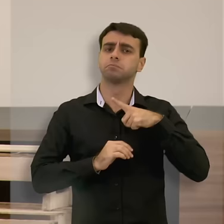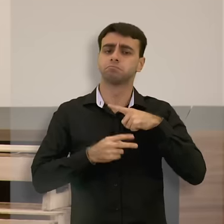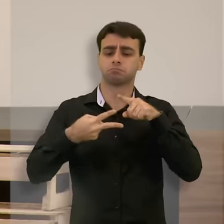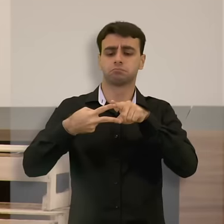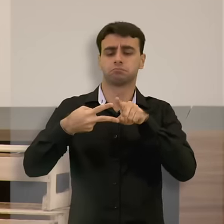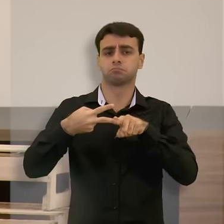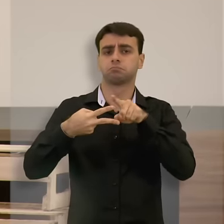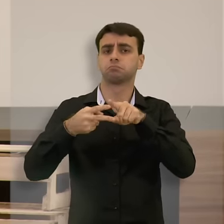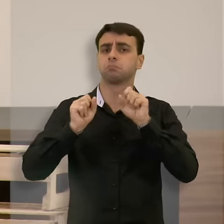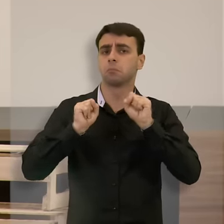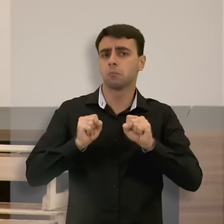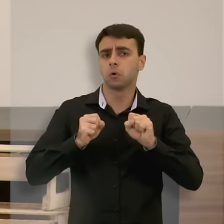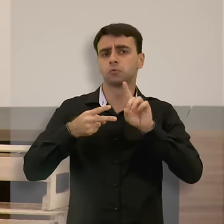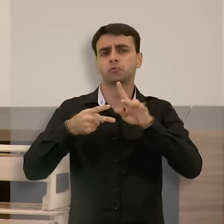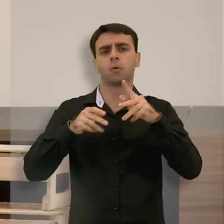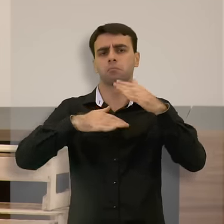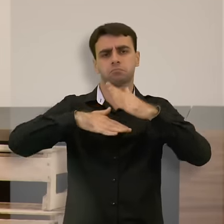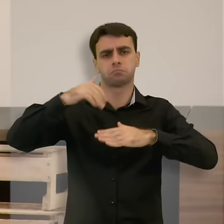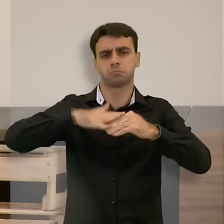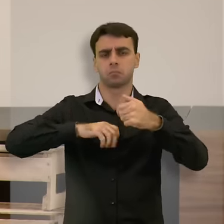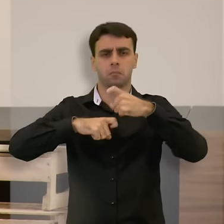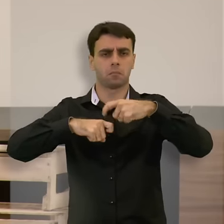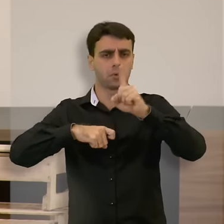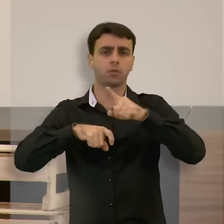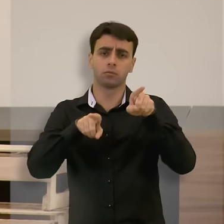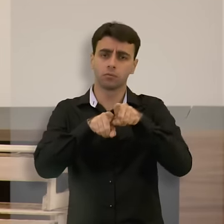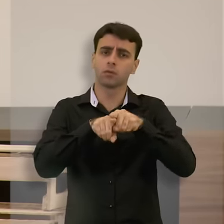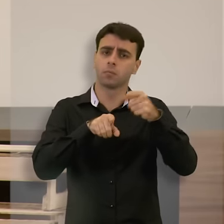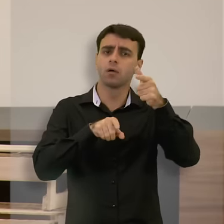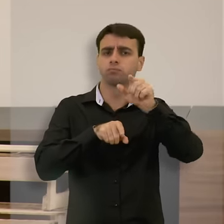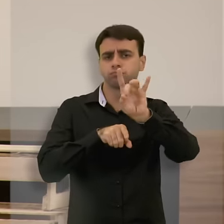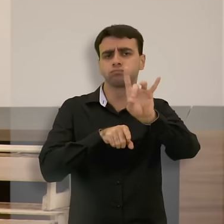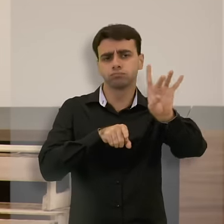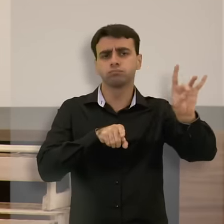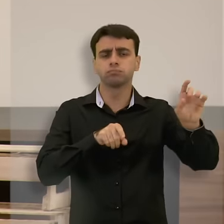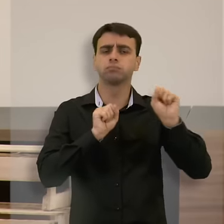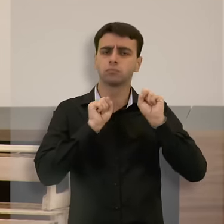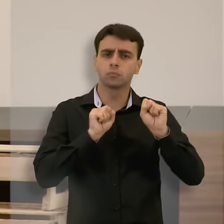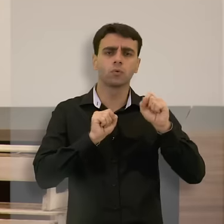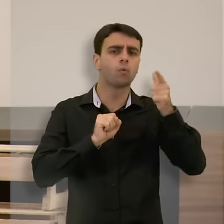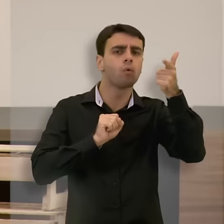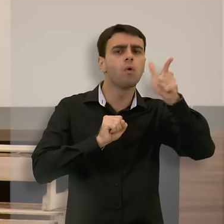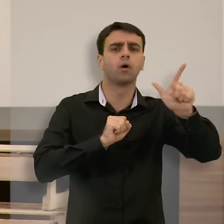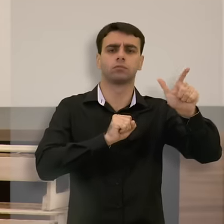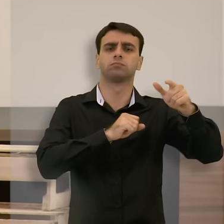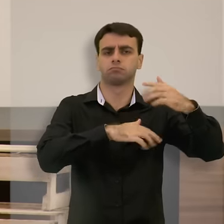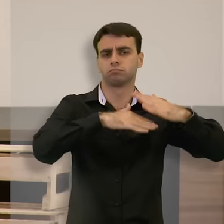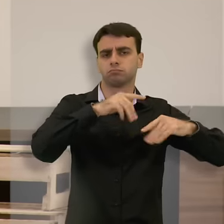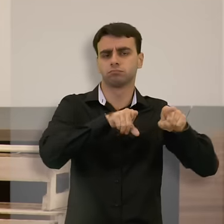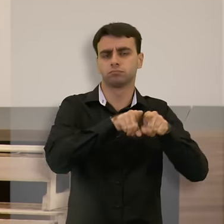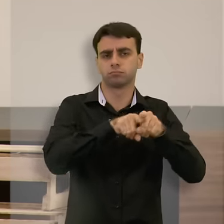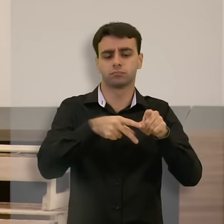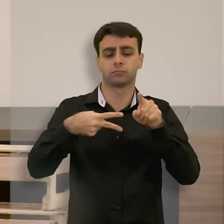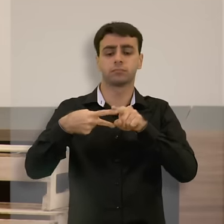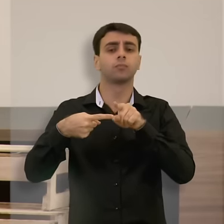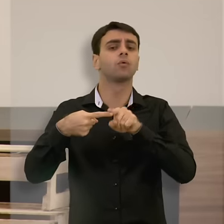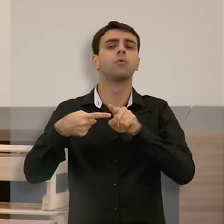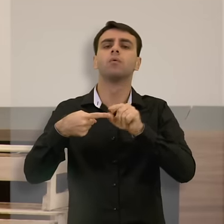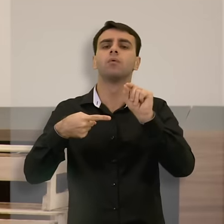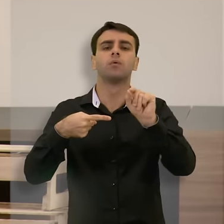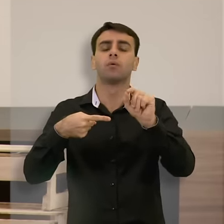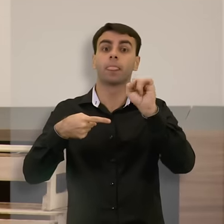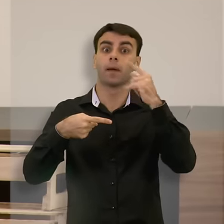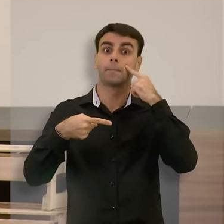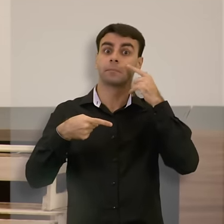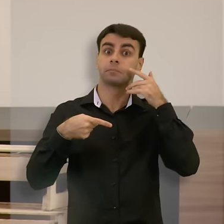formas que a gente pode olhar, não só para a profissão médica, para o exercício da medicina, mas para qualquer outra profissão. A primeira é quando a